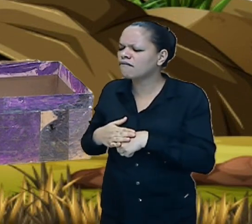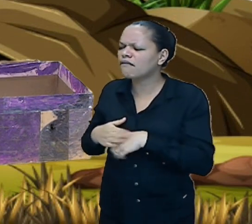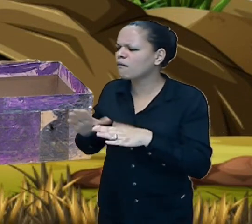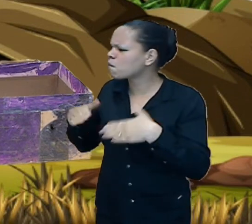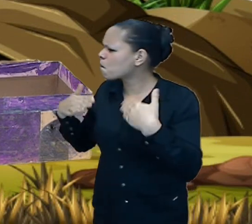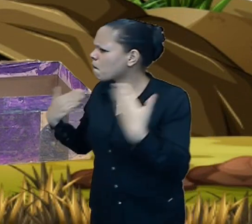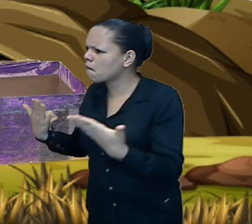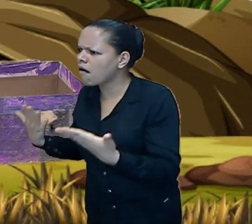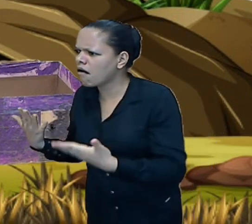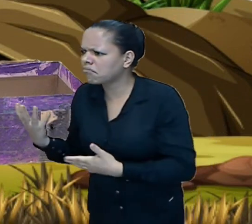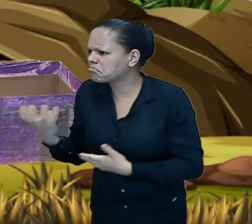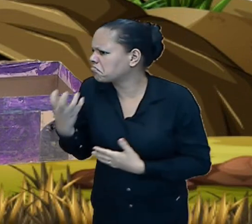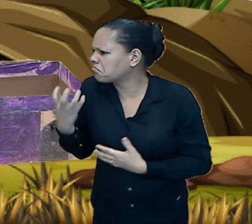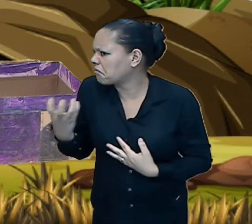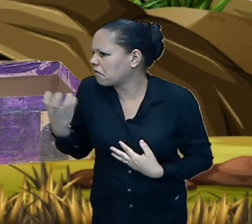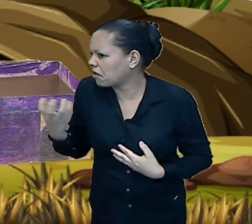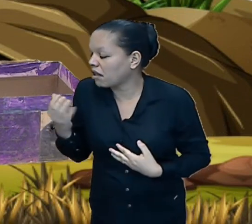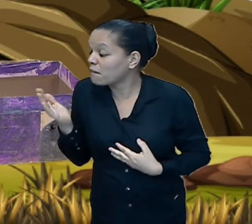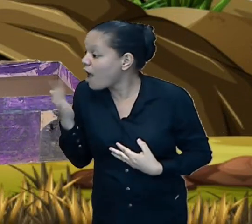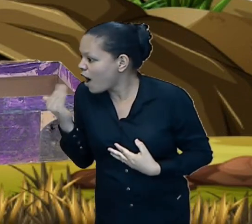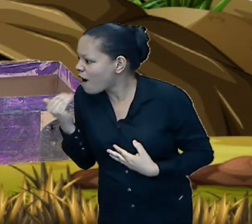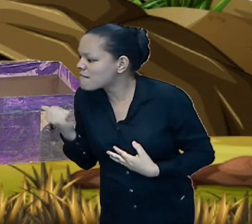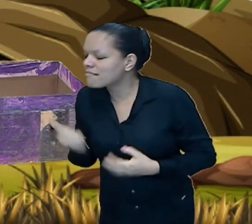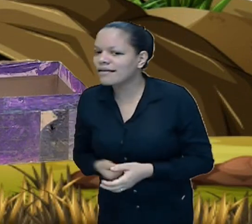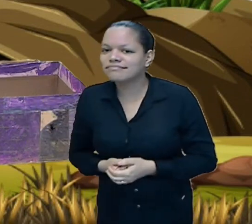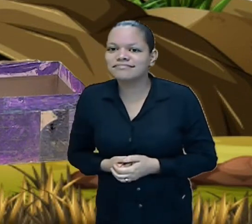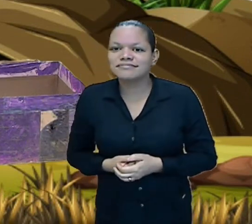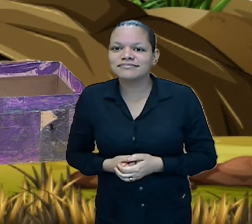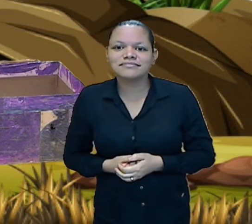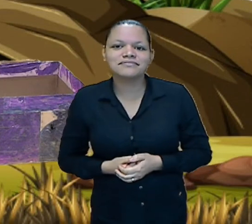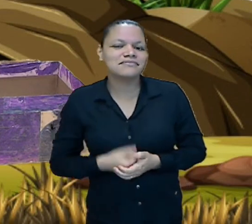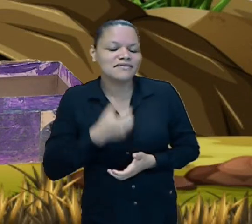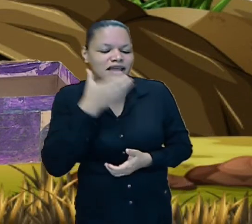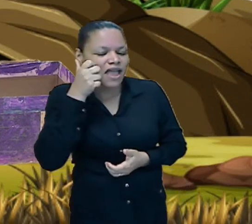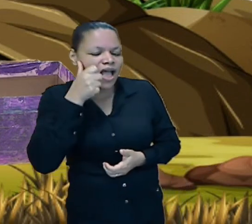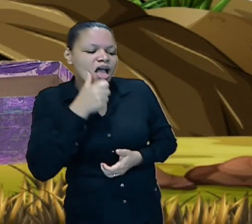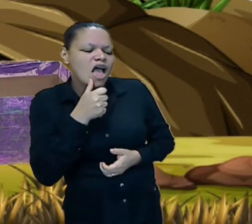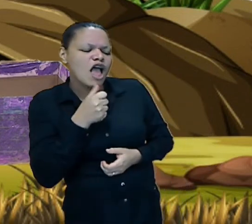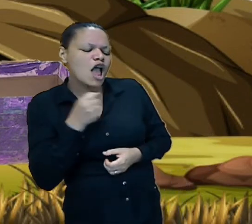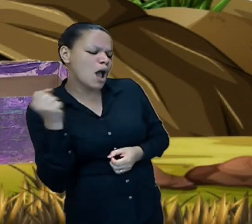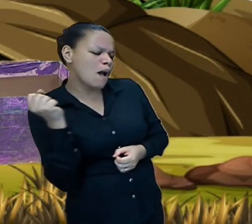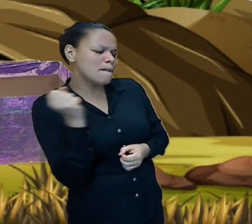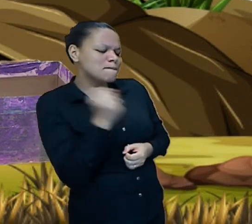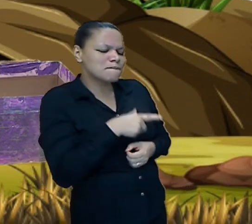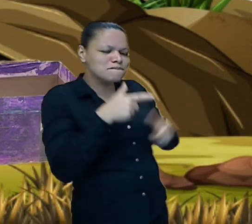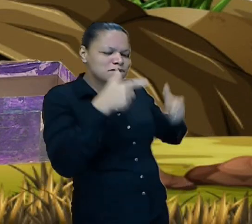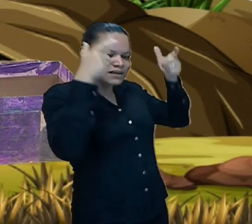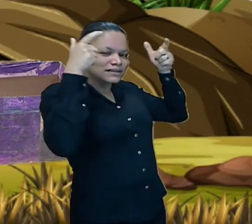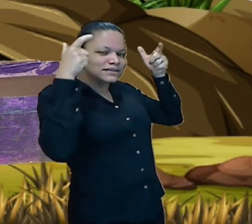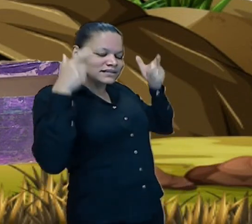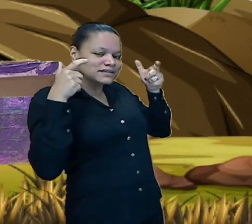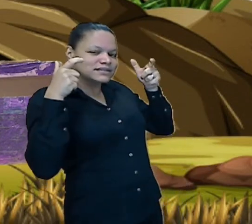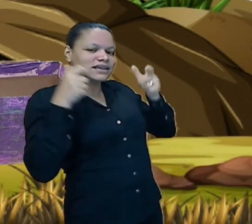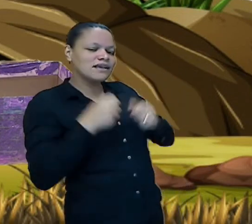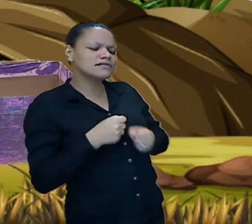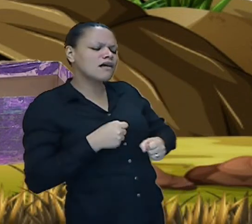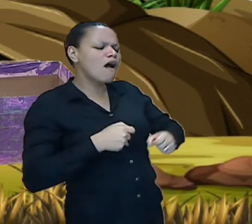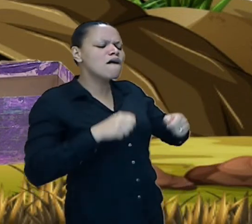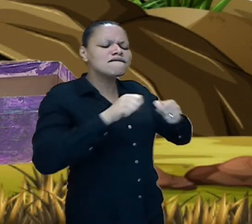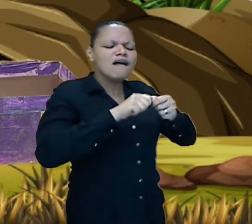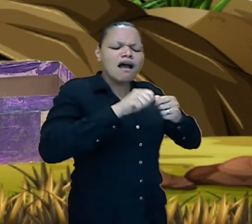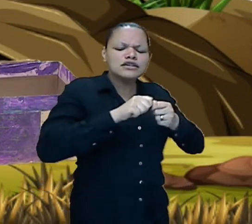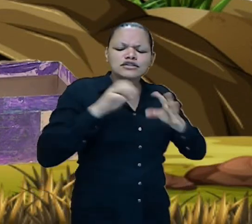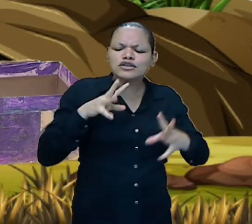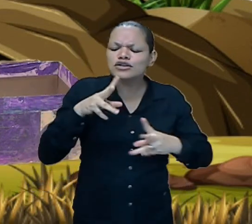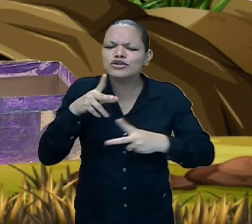aquelas delícias eu poderia dizer que eles viveram felizes para sempre mas isso vocês mesmo